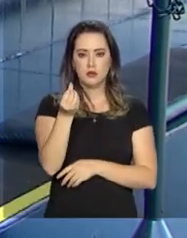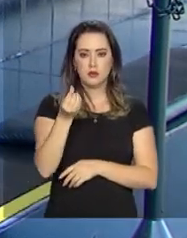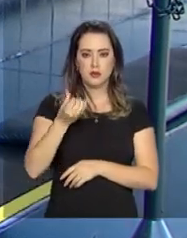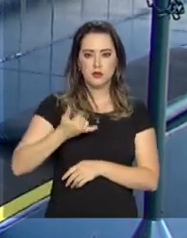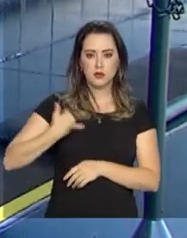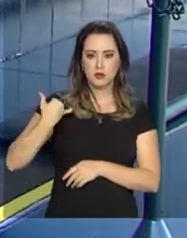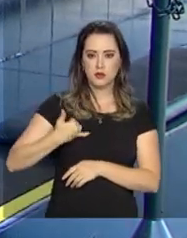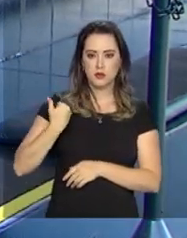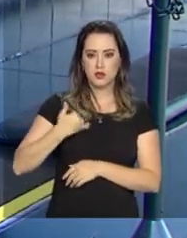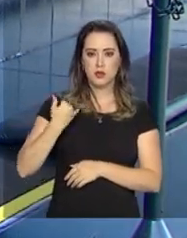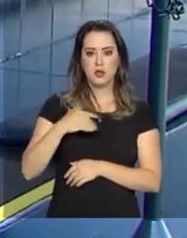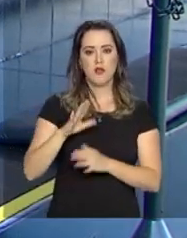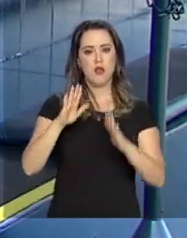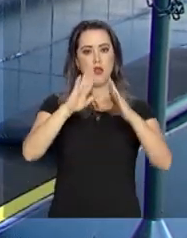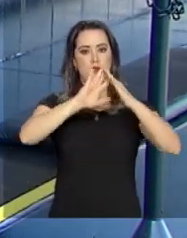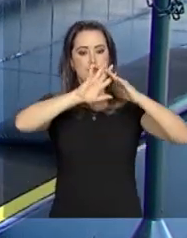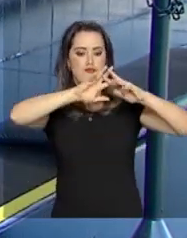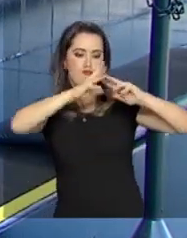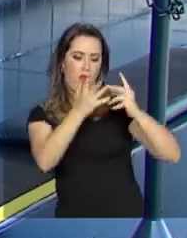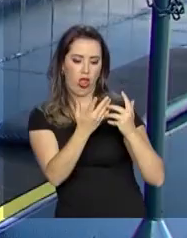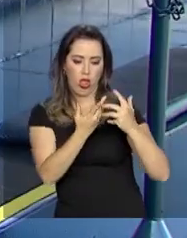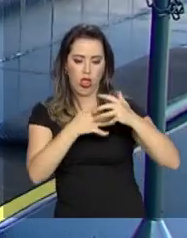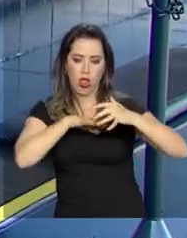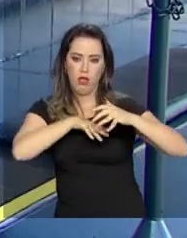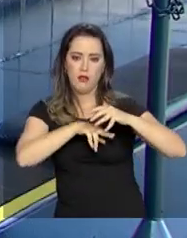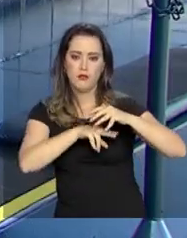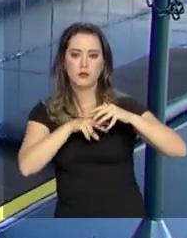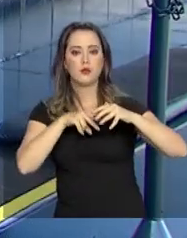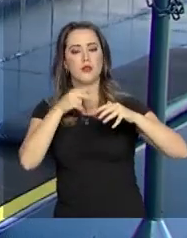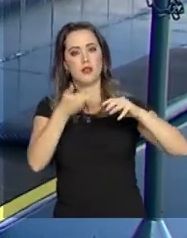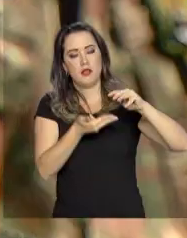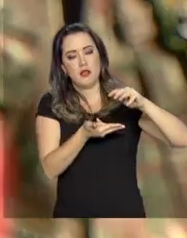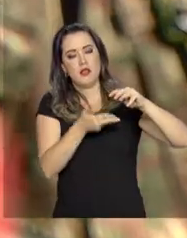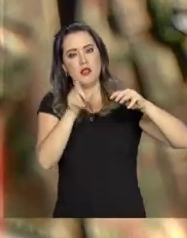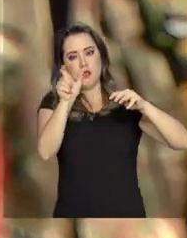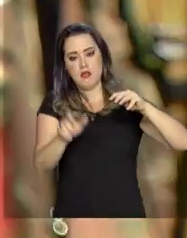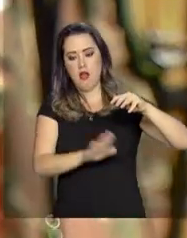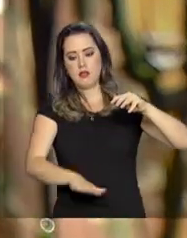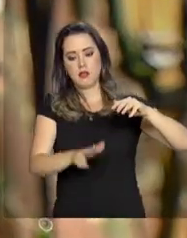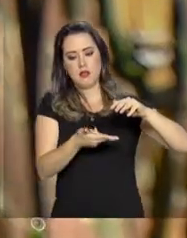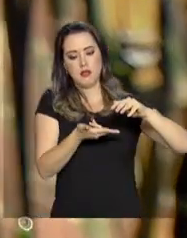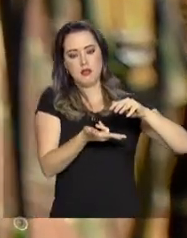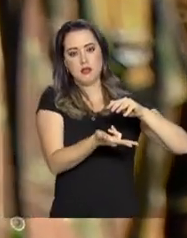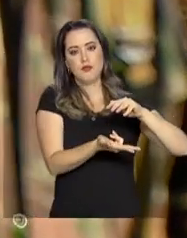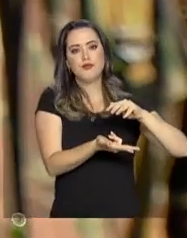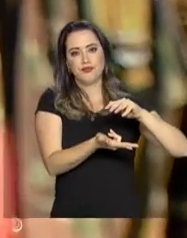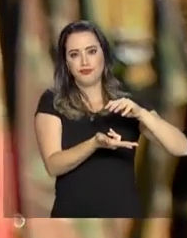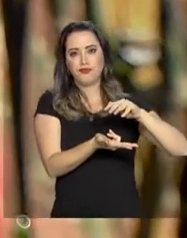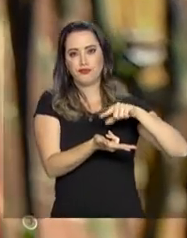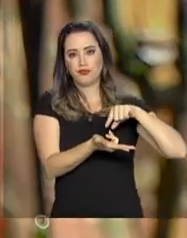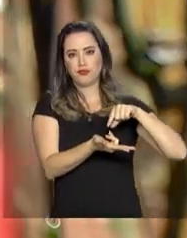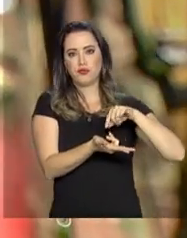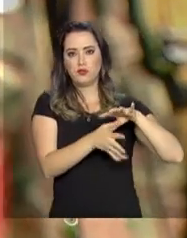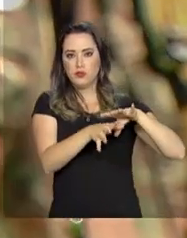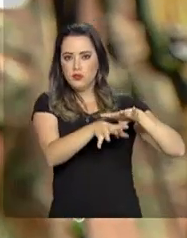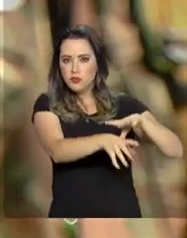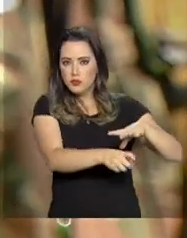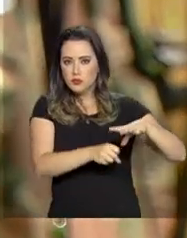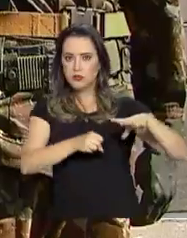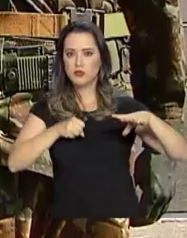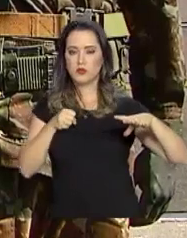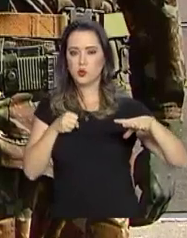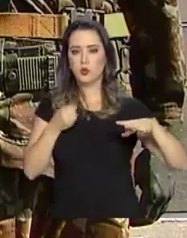que ficaram soterradas numa escola que desabou em Porto Príncipe. E para reconhecer a importância do trabalho de